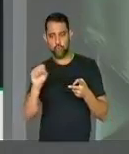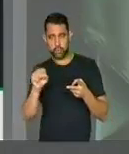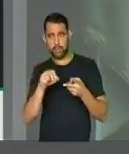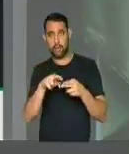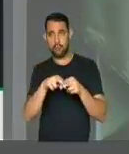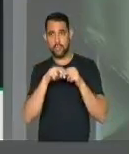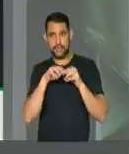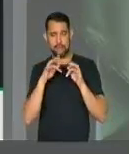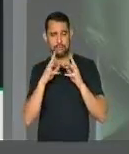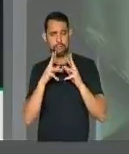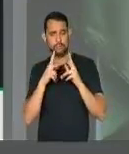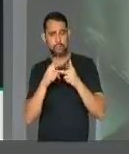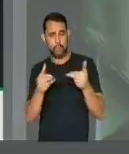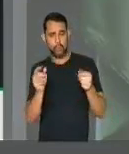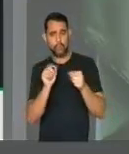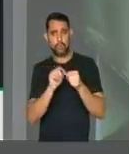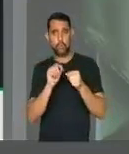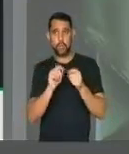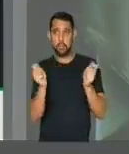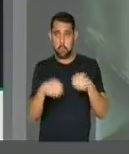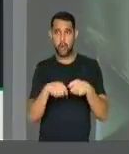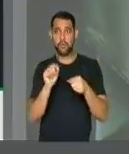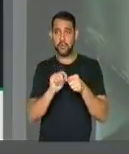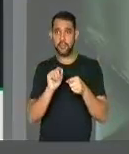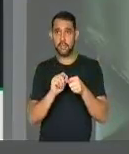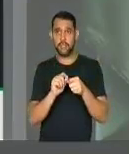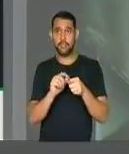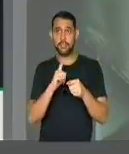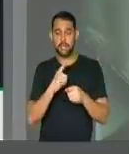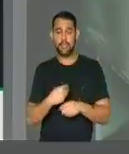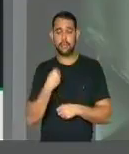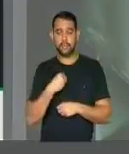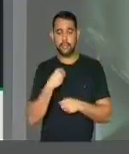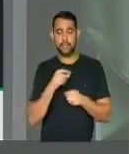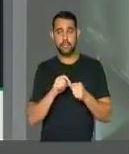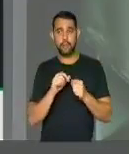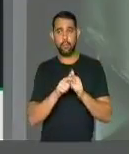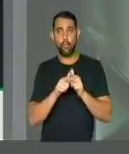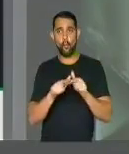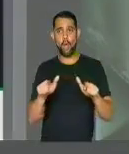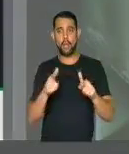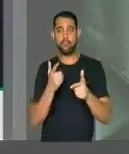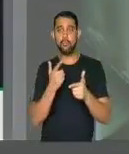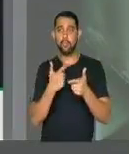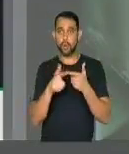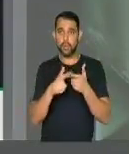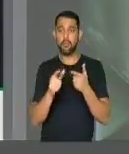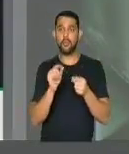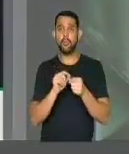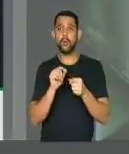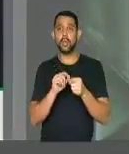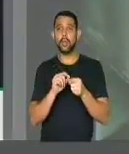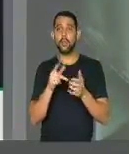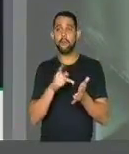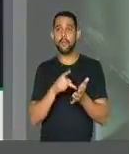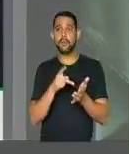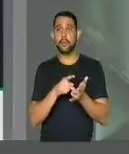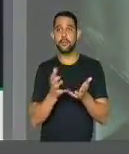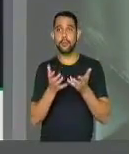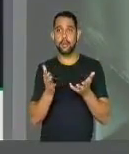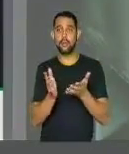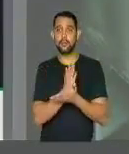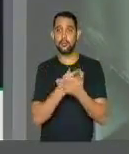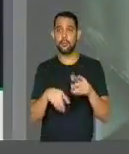apesar de toda a sua potencialidade, está sendo esvaziado, sucateado, porque, na verdade,